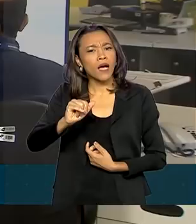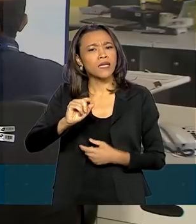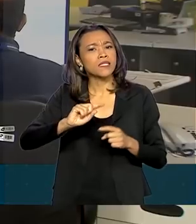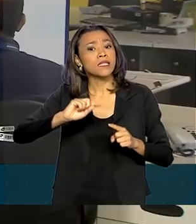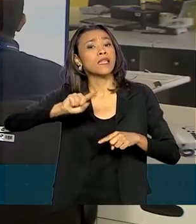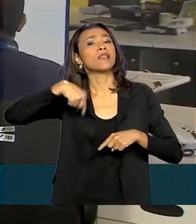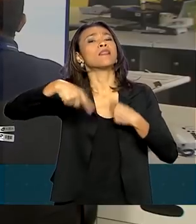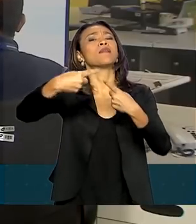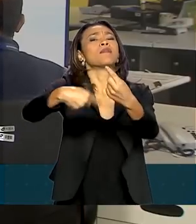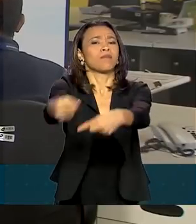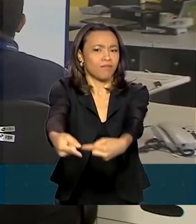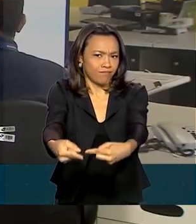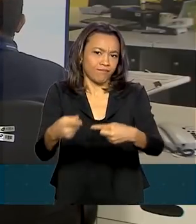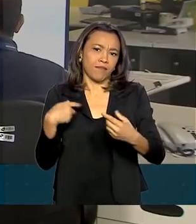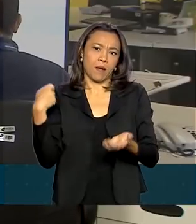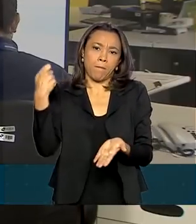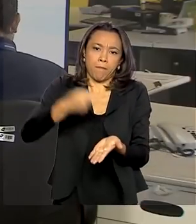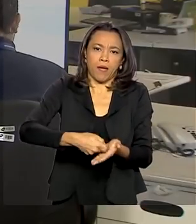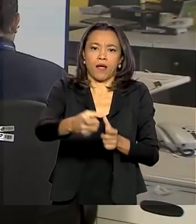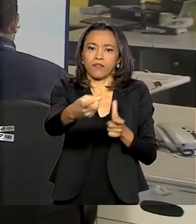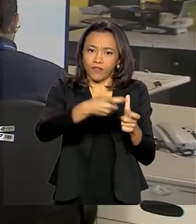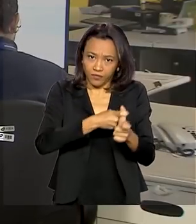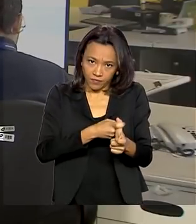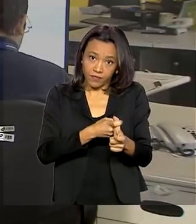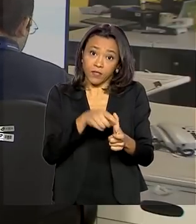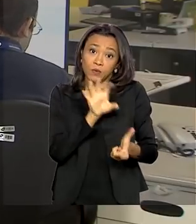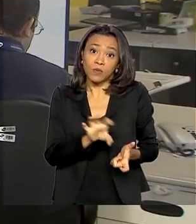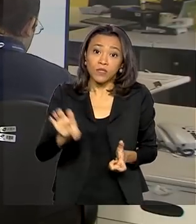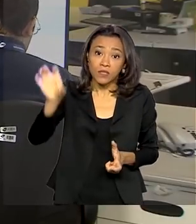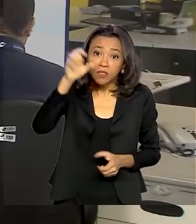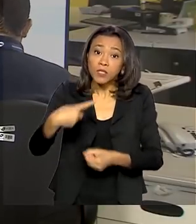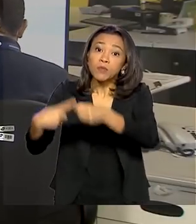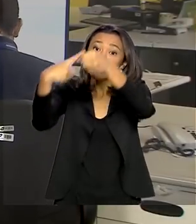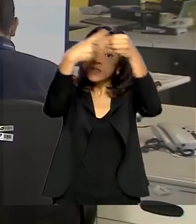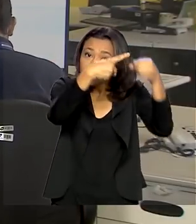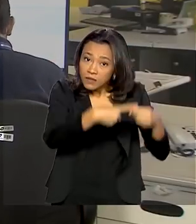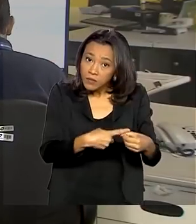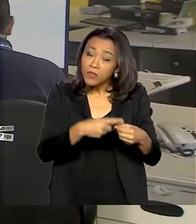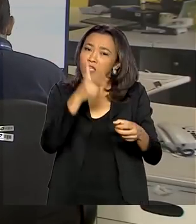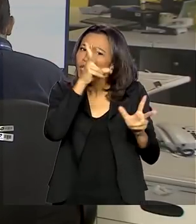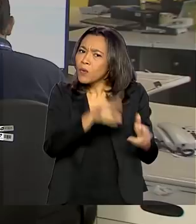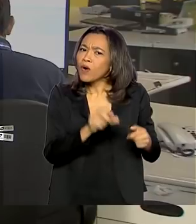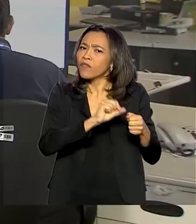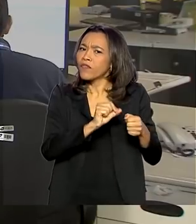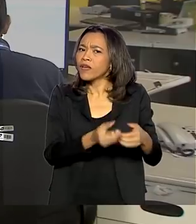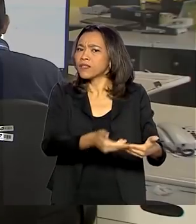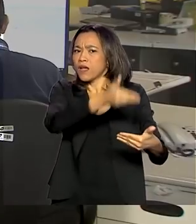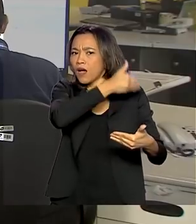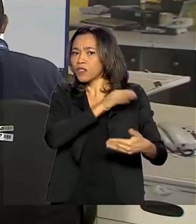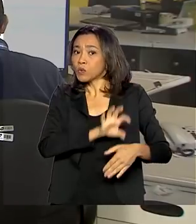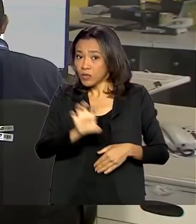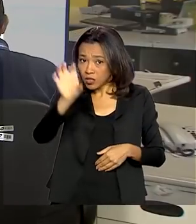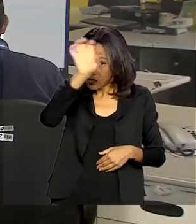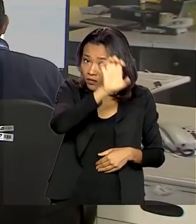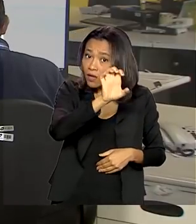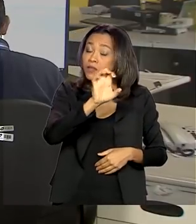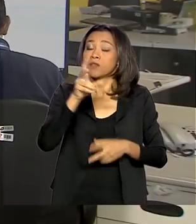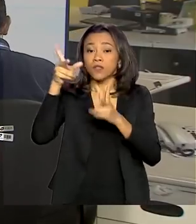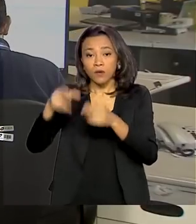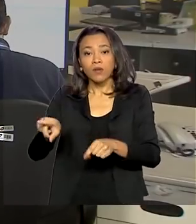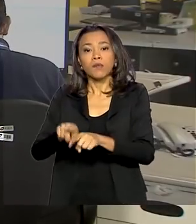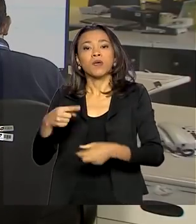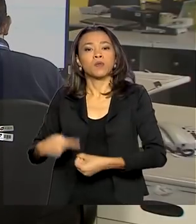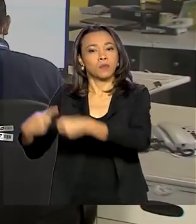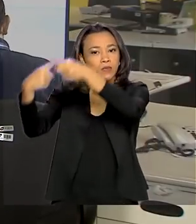Ou seja, a cobrança vai ser adiada a exemplo do que já foi feito com os estados. Em uma videoconferência, o ministro disse que as